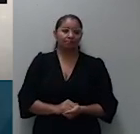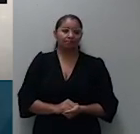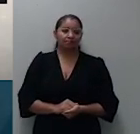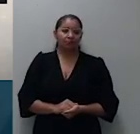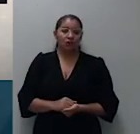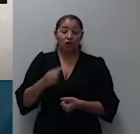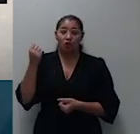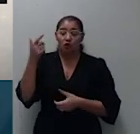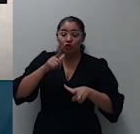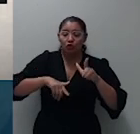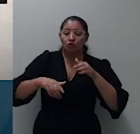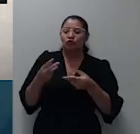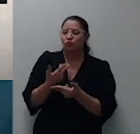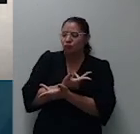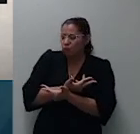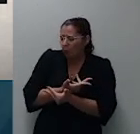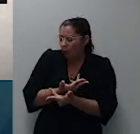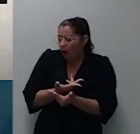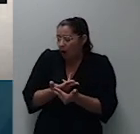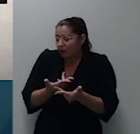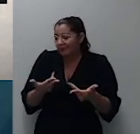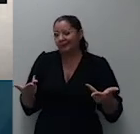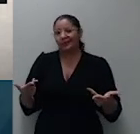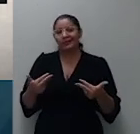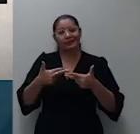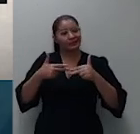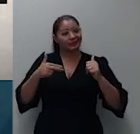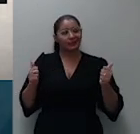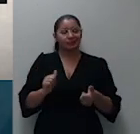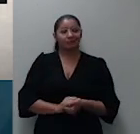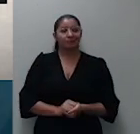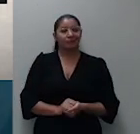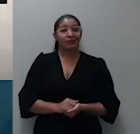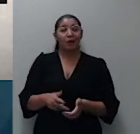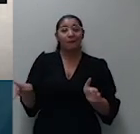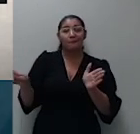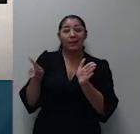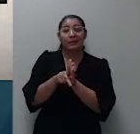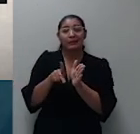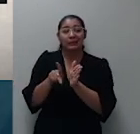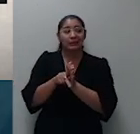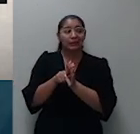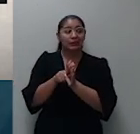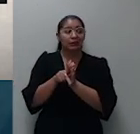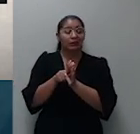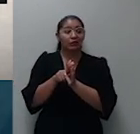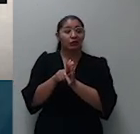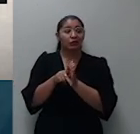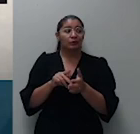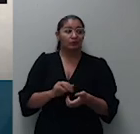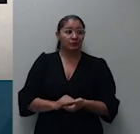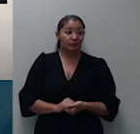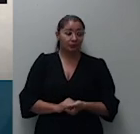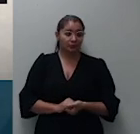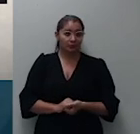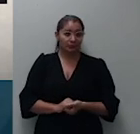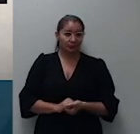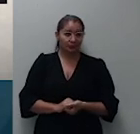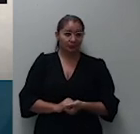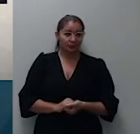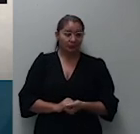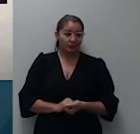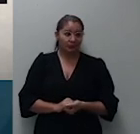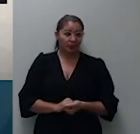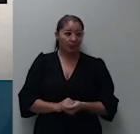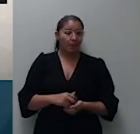imóveis que eles aos menores pertenciam com exclusividade com exclusividade em